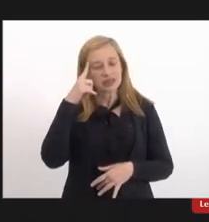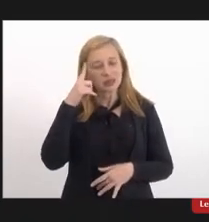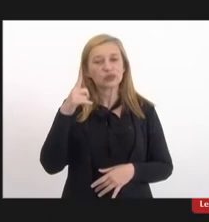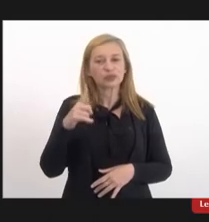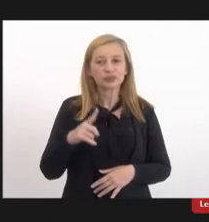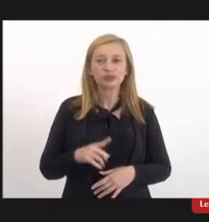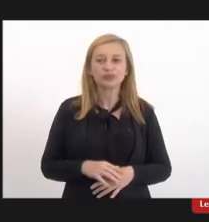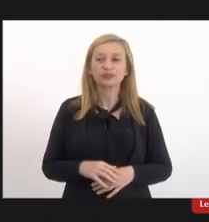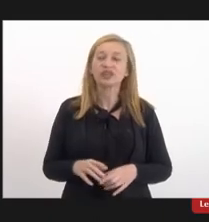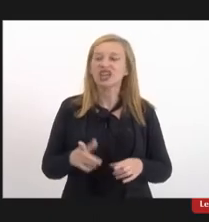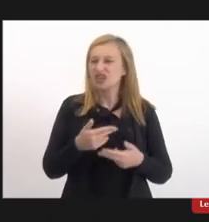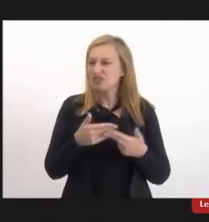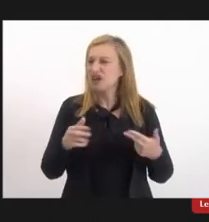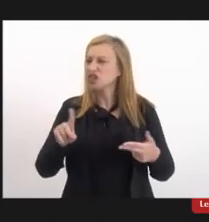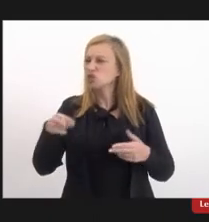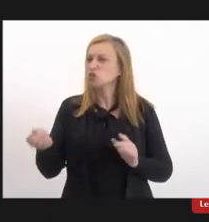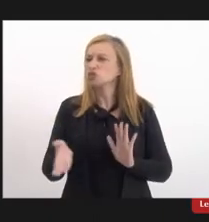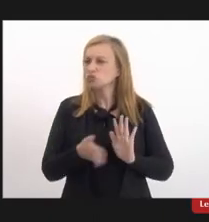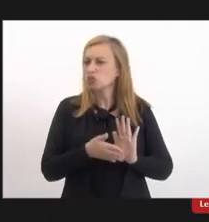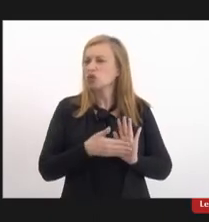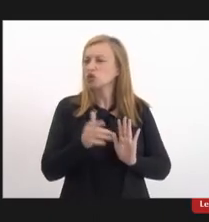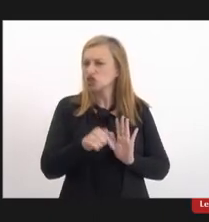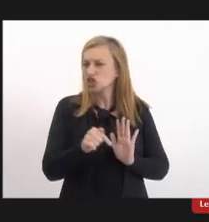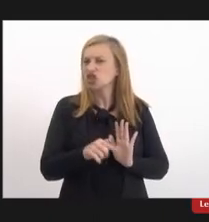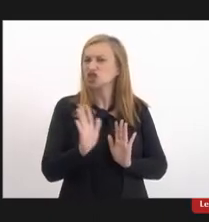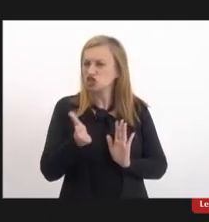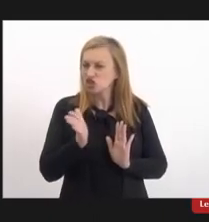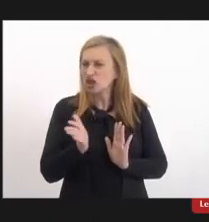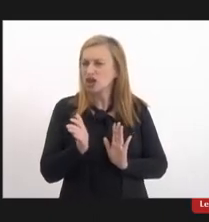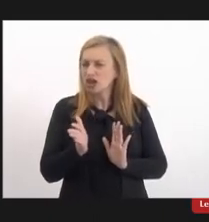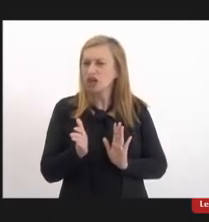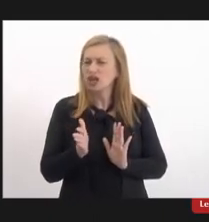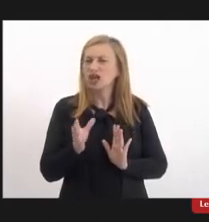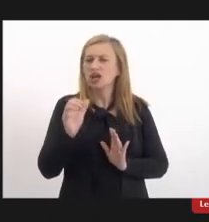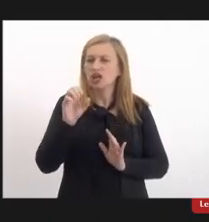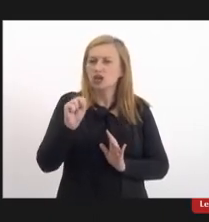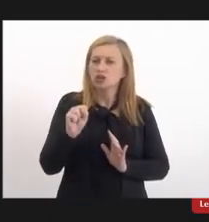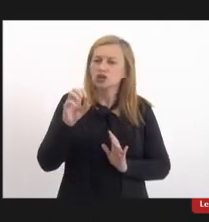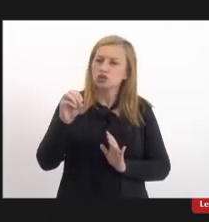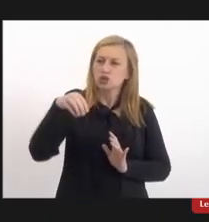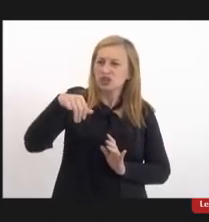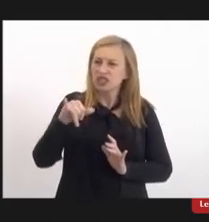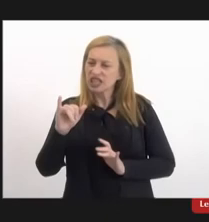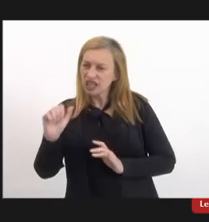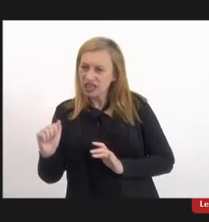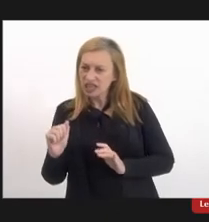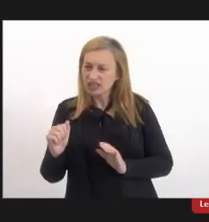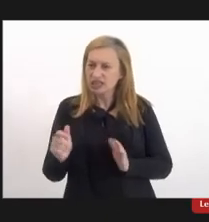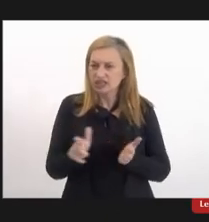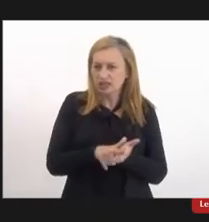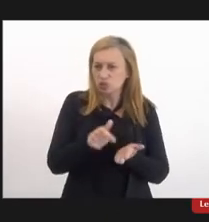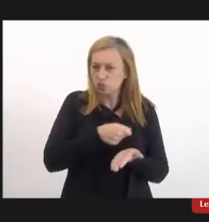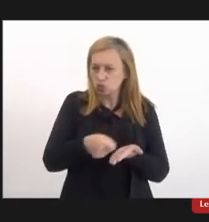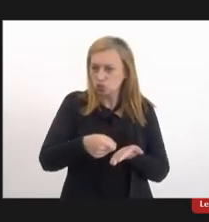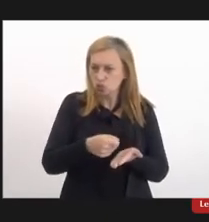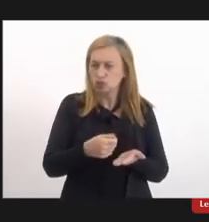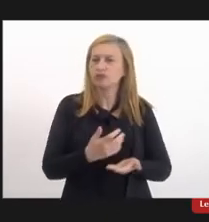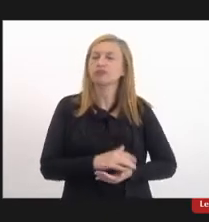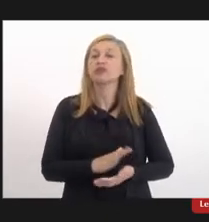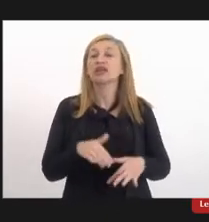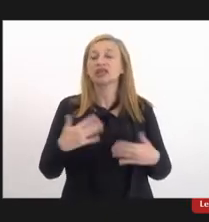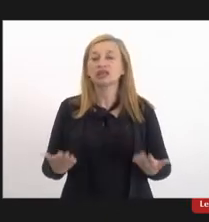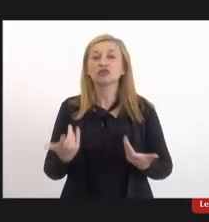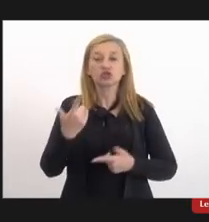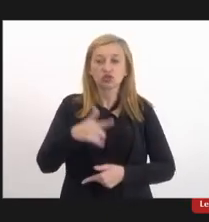além de várias propostas aqui que já a Soninha está botando aqui no papel. Então,